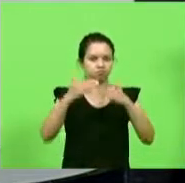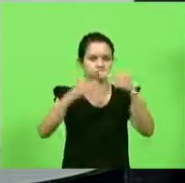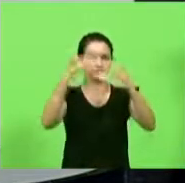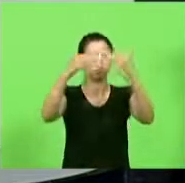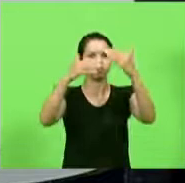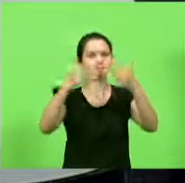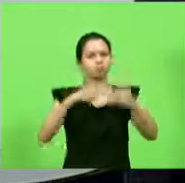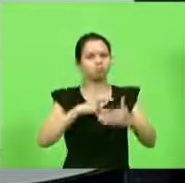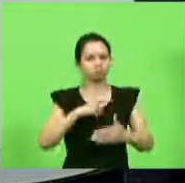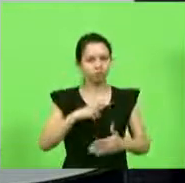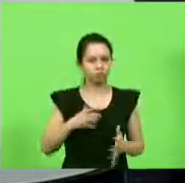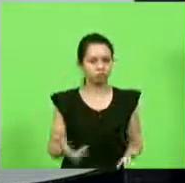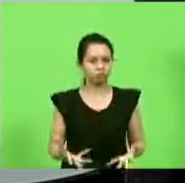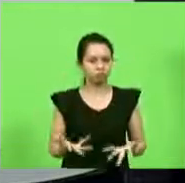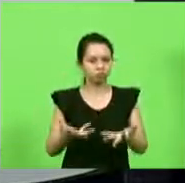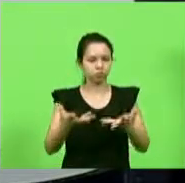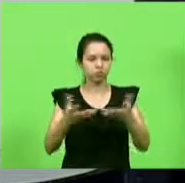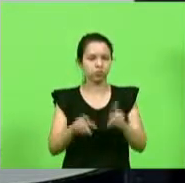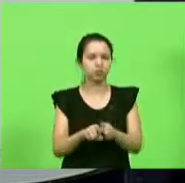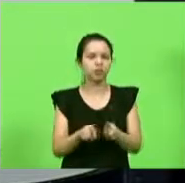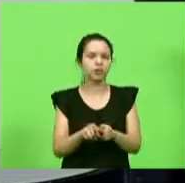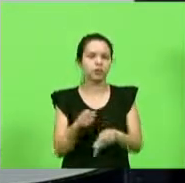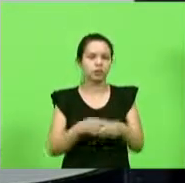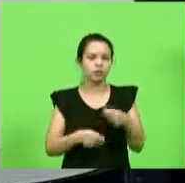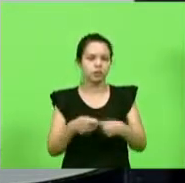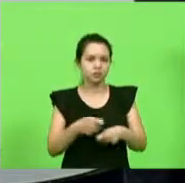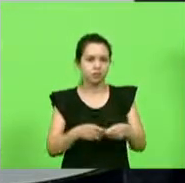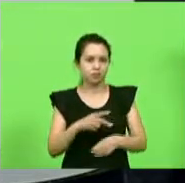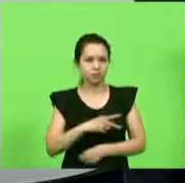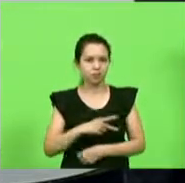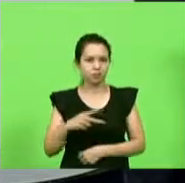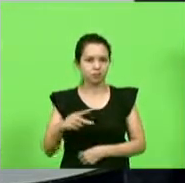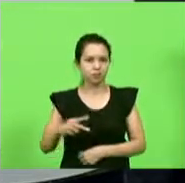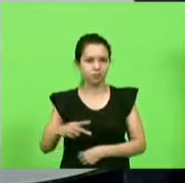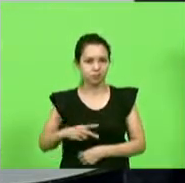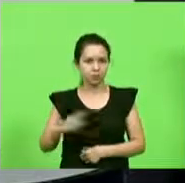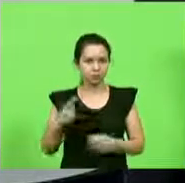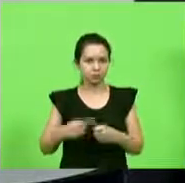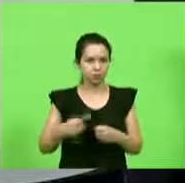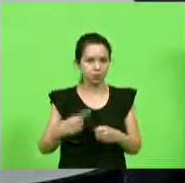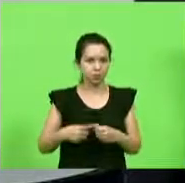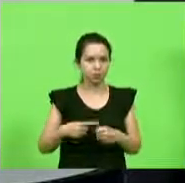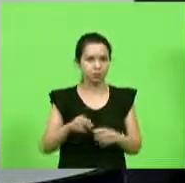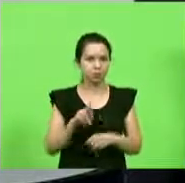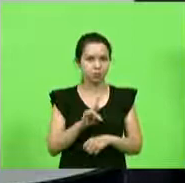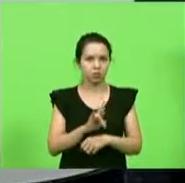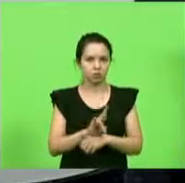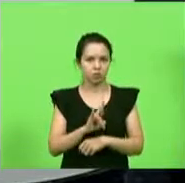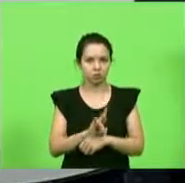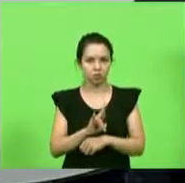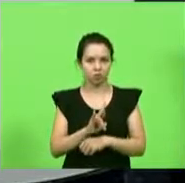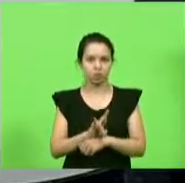e temos na administração pública do município de Rio do Sul